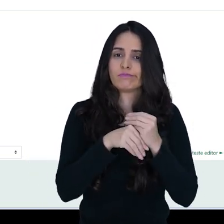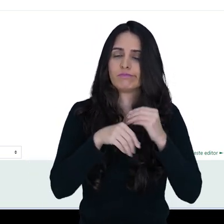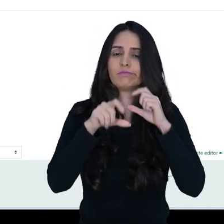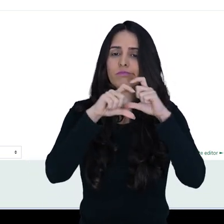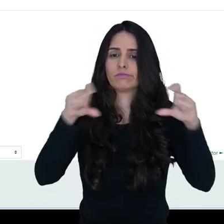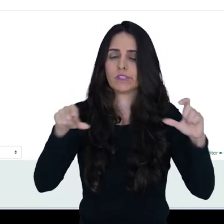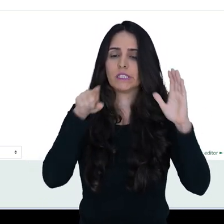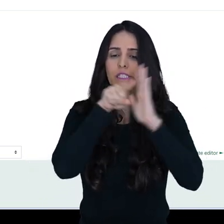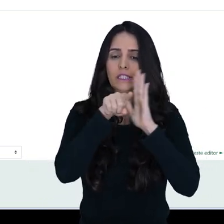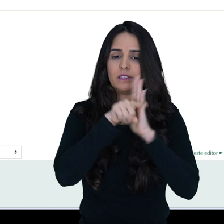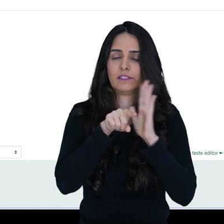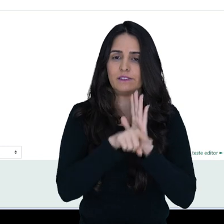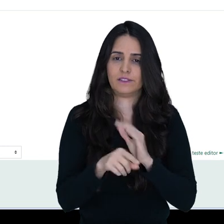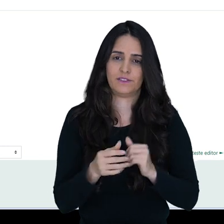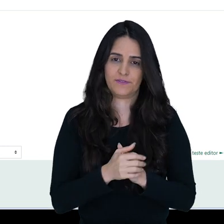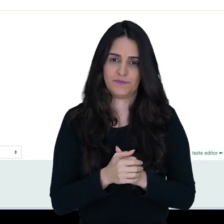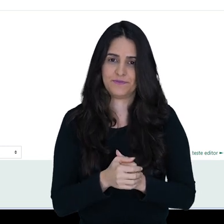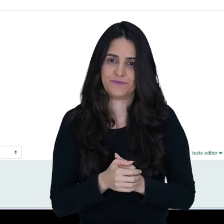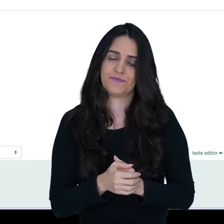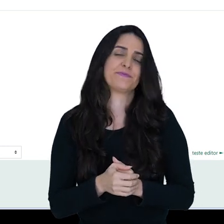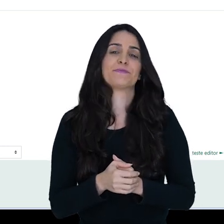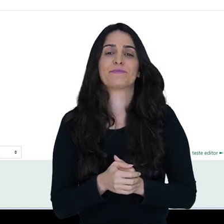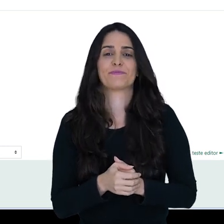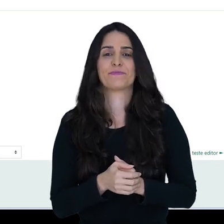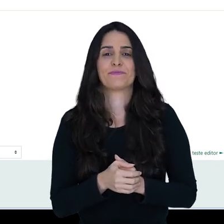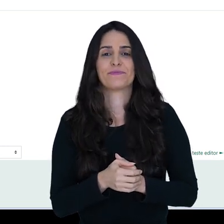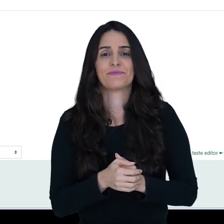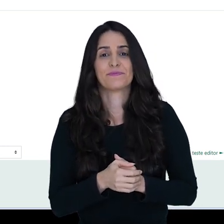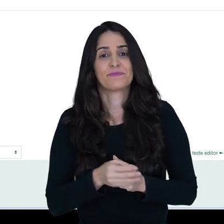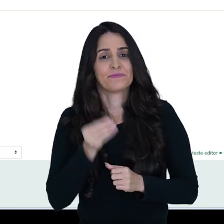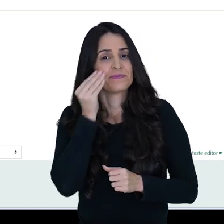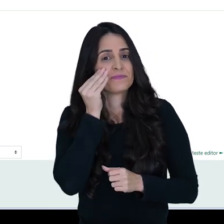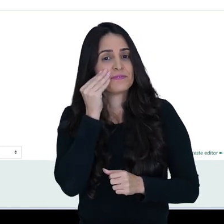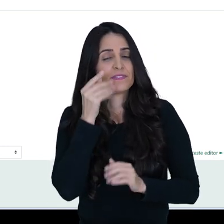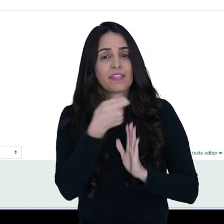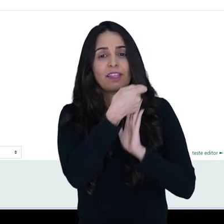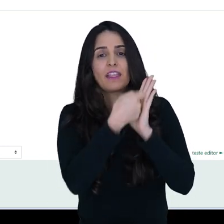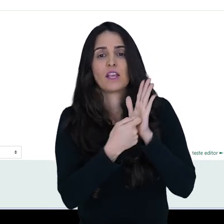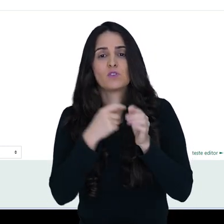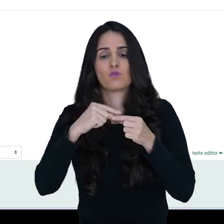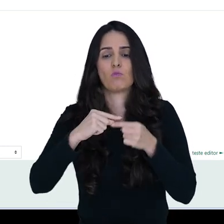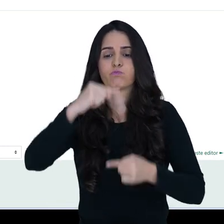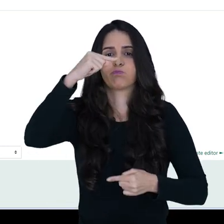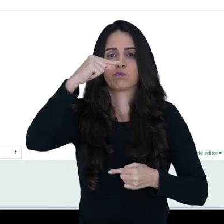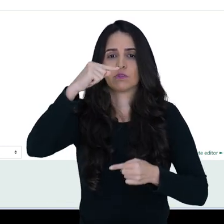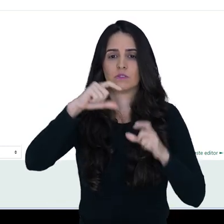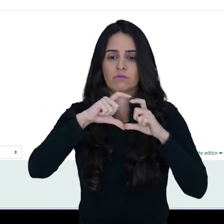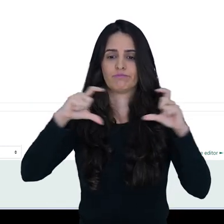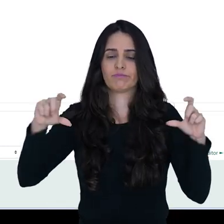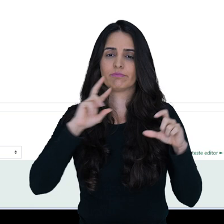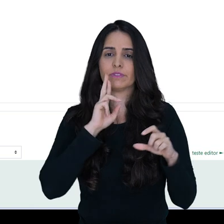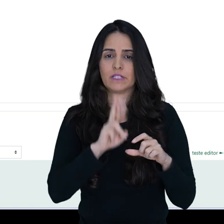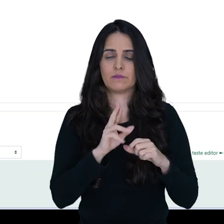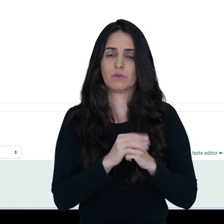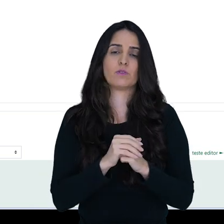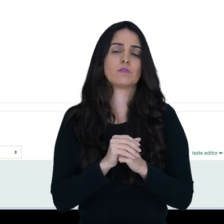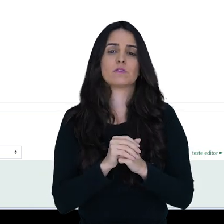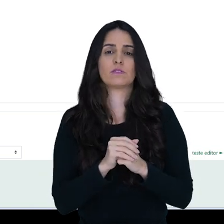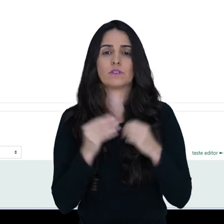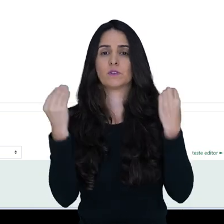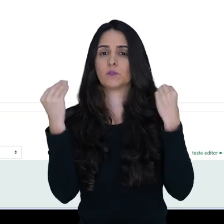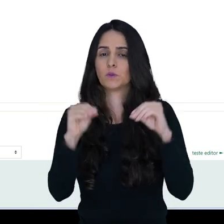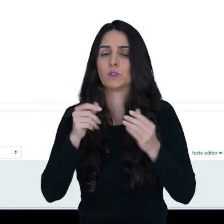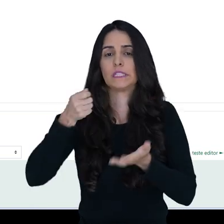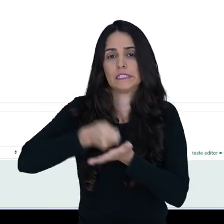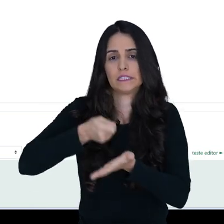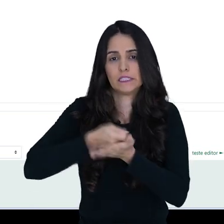continuar adicionando questões. Agora, vamos testar uma questão de texto longo. E aí, eu vou